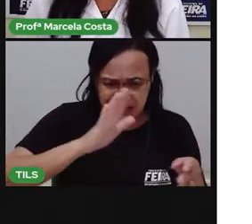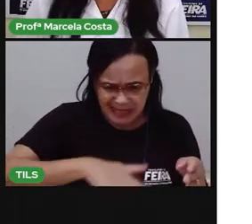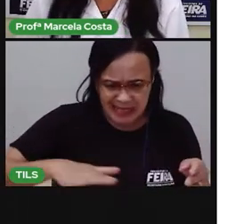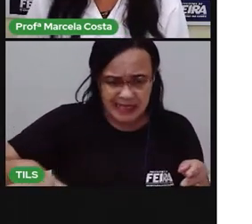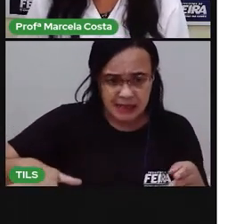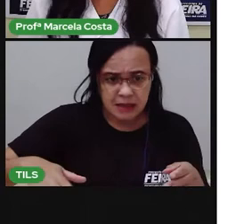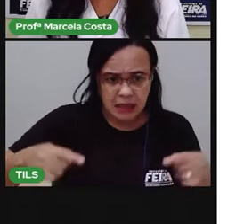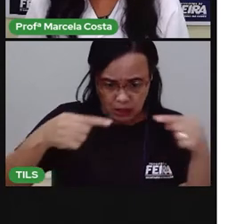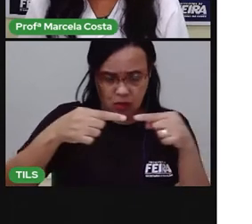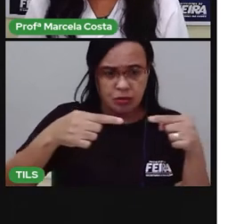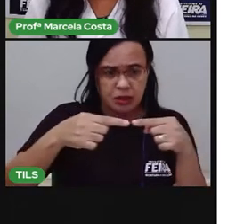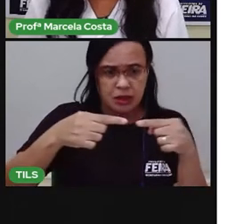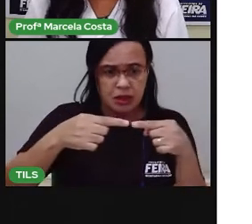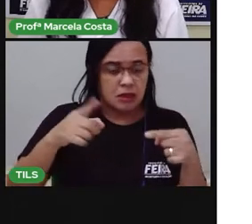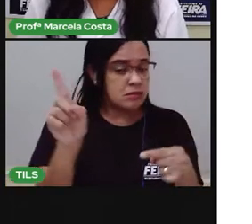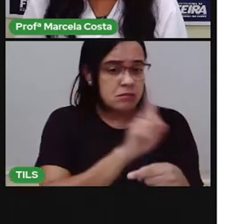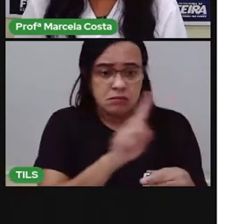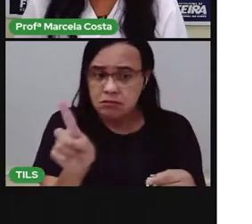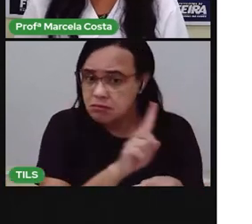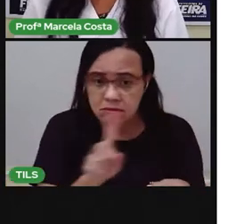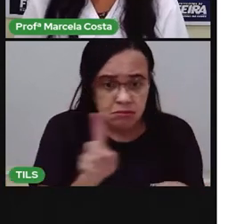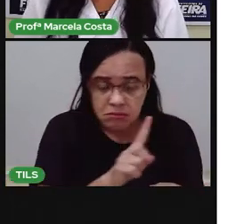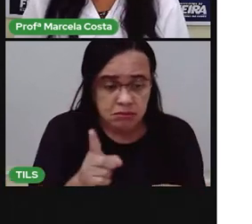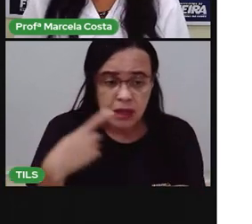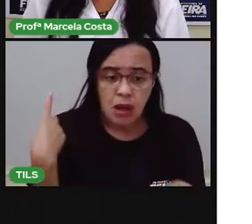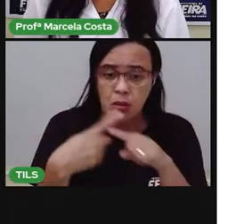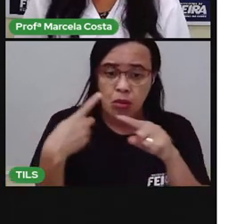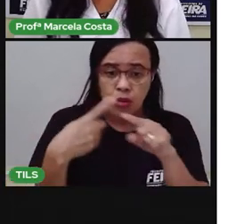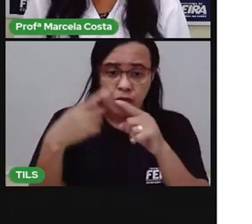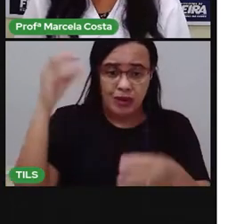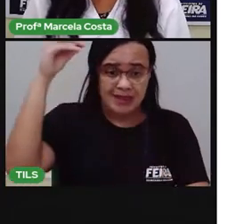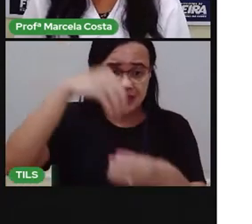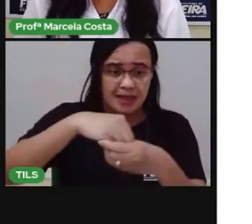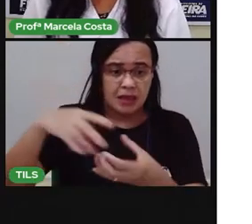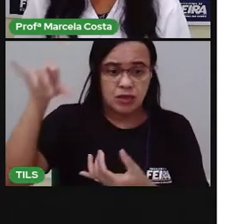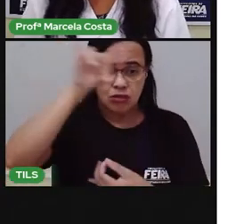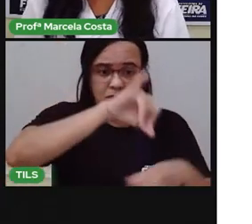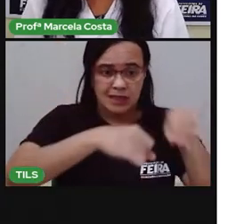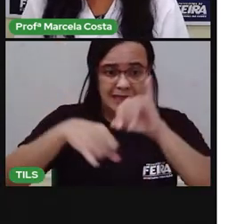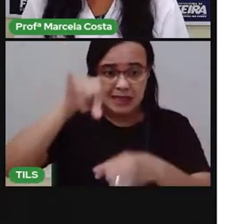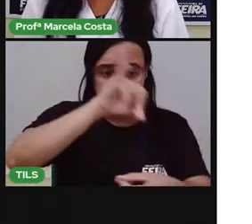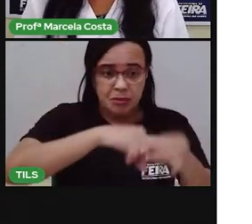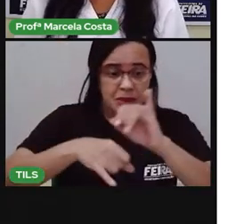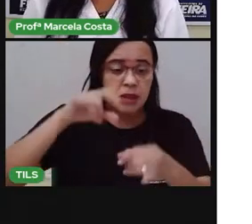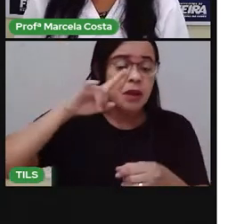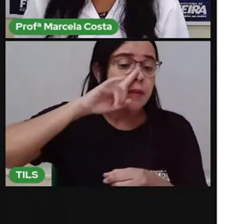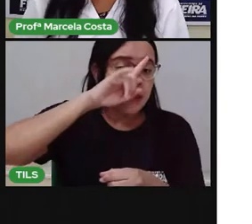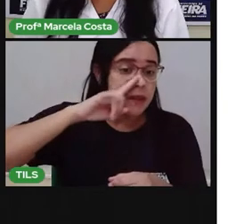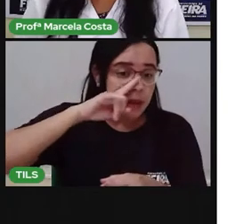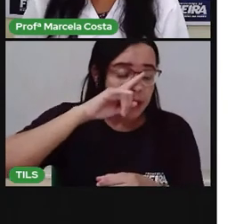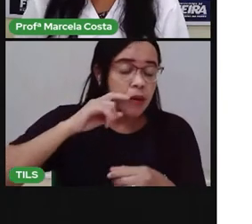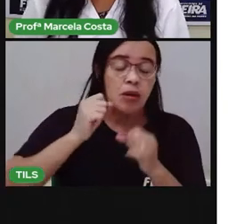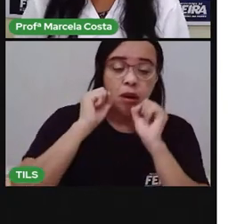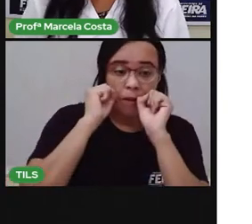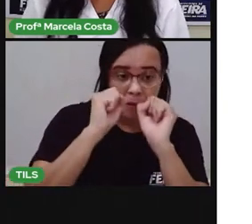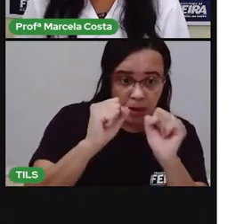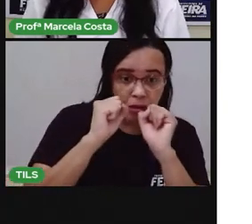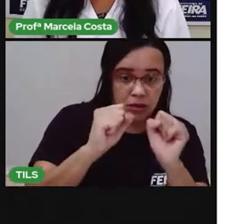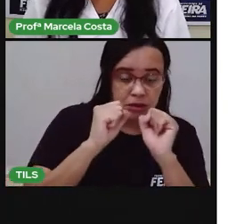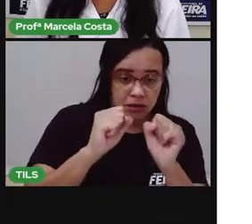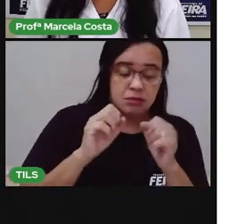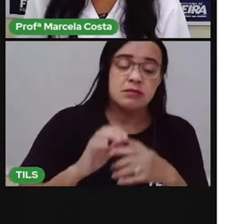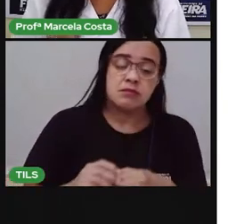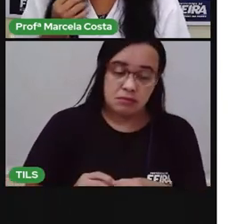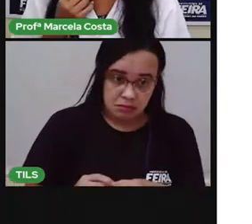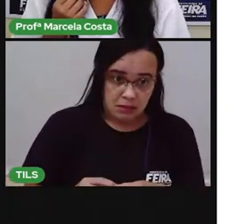Por que, Pró? Porque ele tem elementos químicos que podem fazer mal à saúde. E se